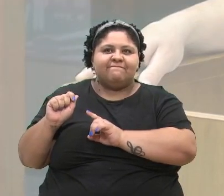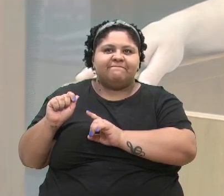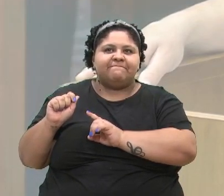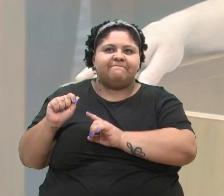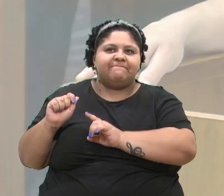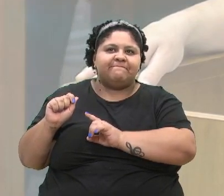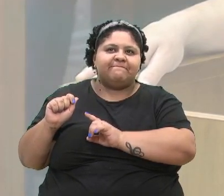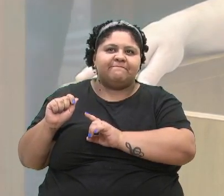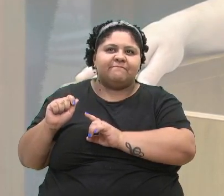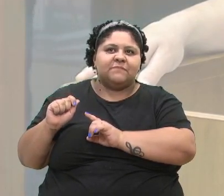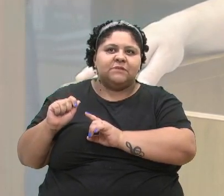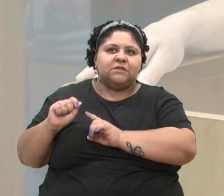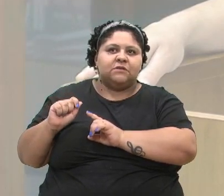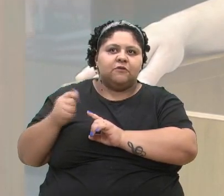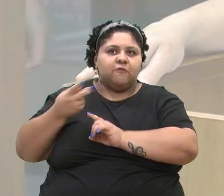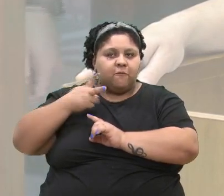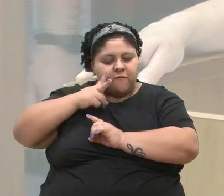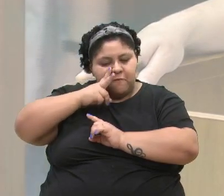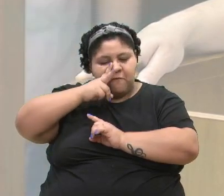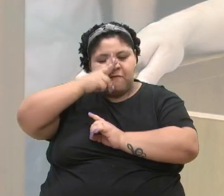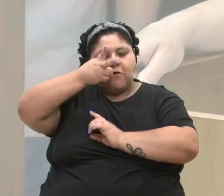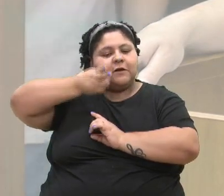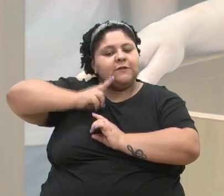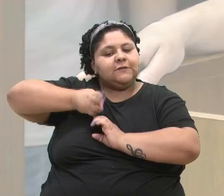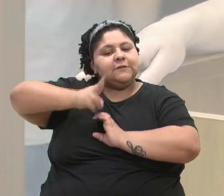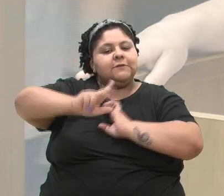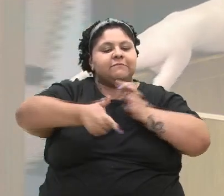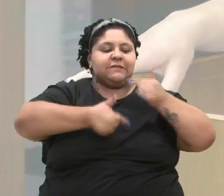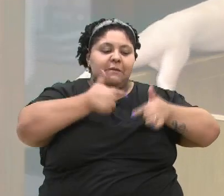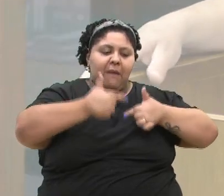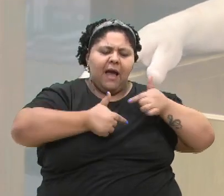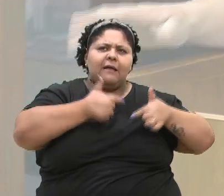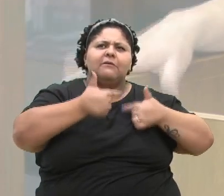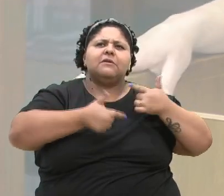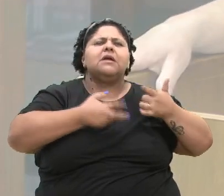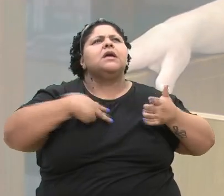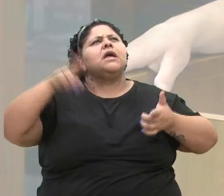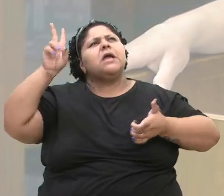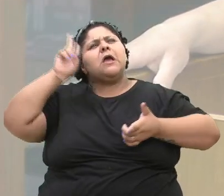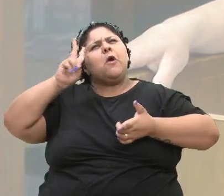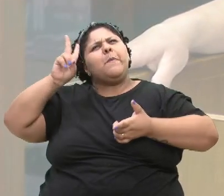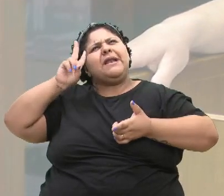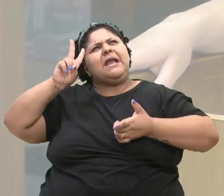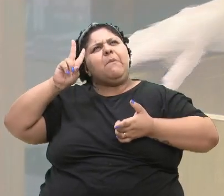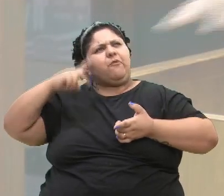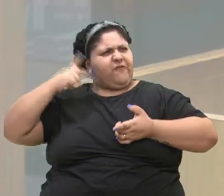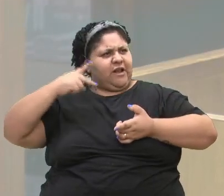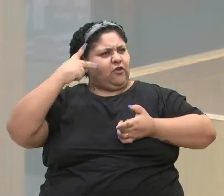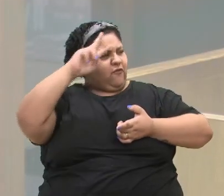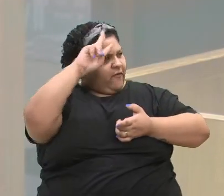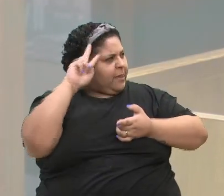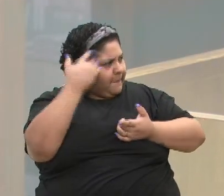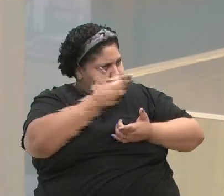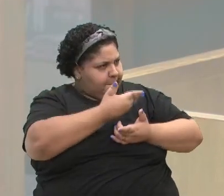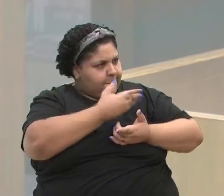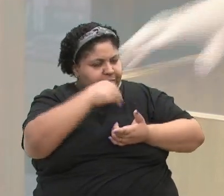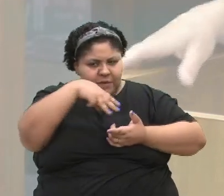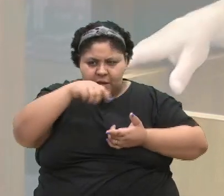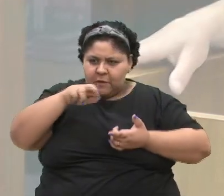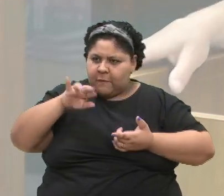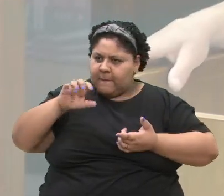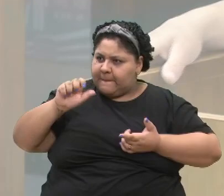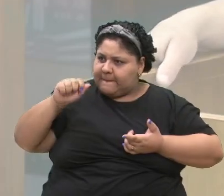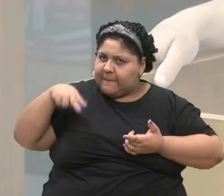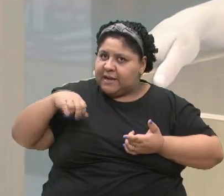Ela, forte, sempre atua de maneira forte. Eu me lembro, vereadora Volcino, que quando o Mariane, eu que sou